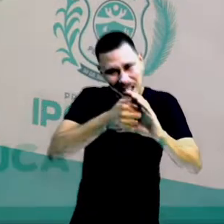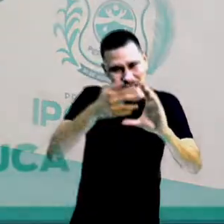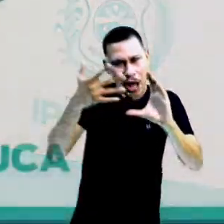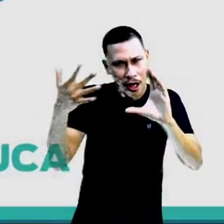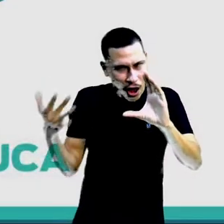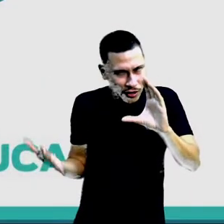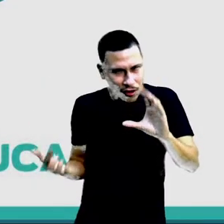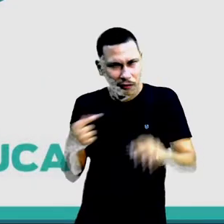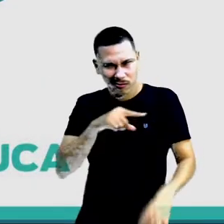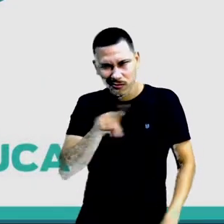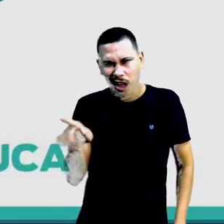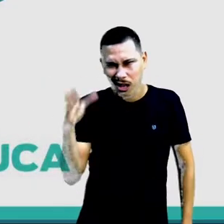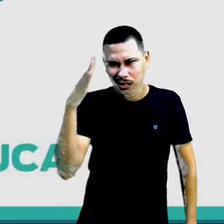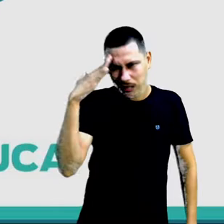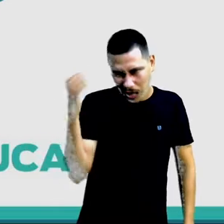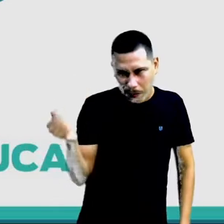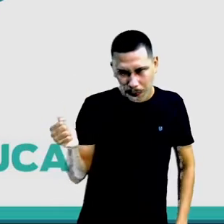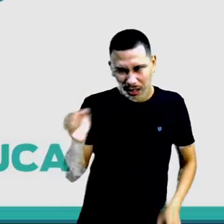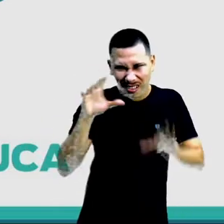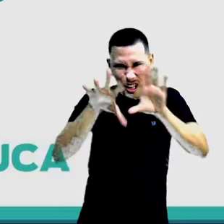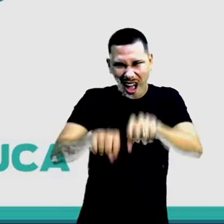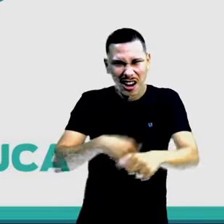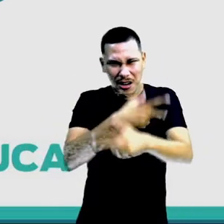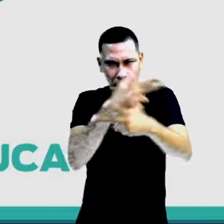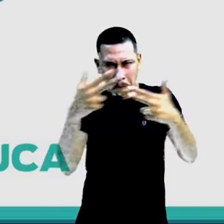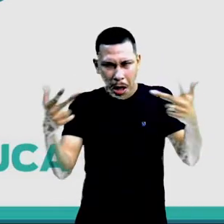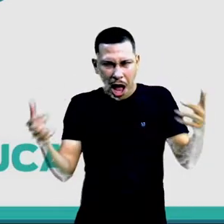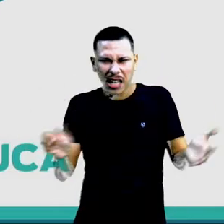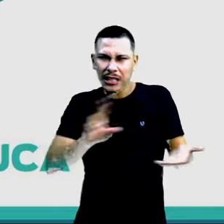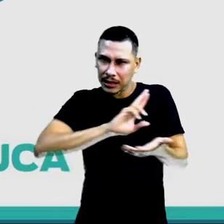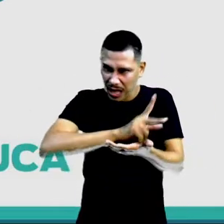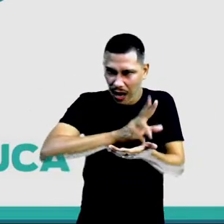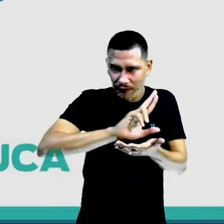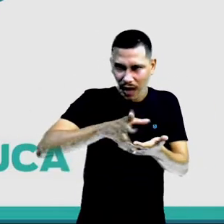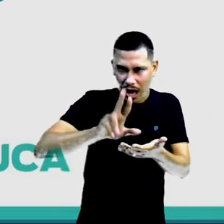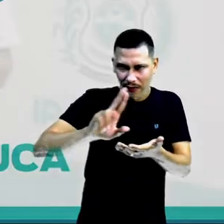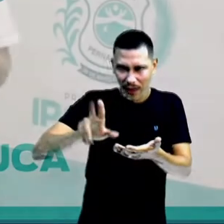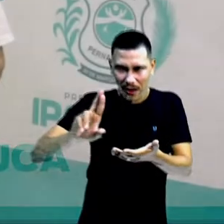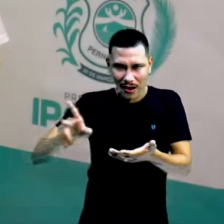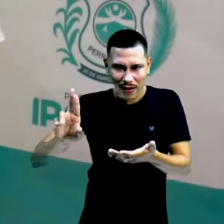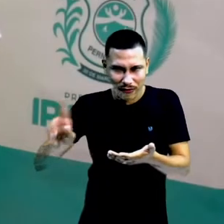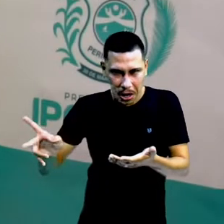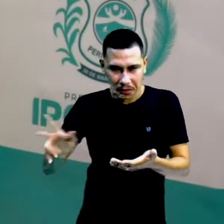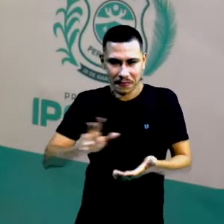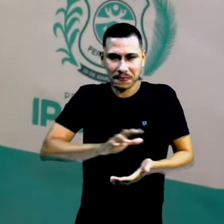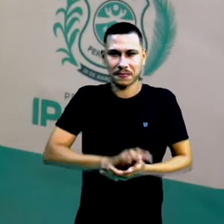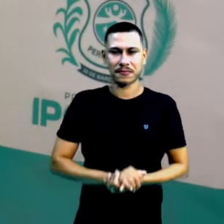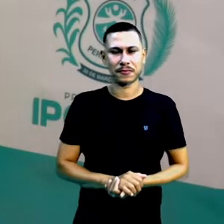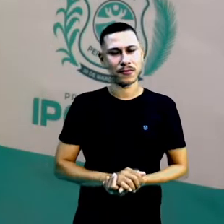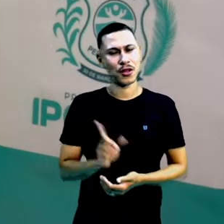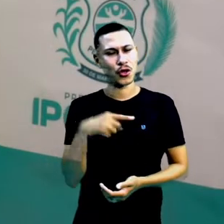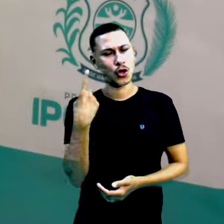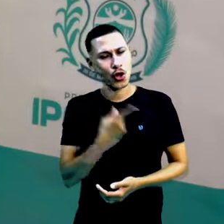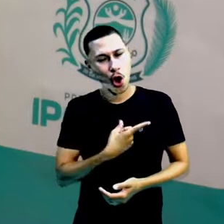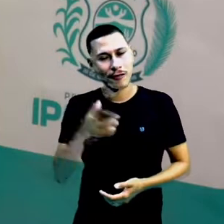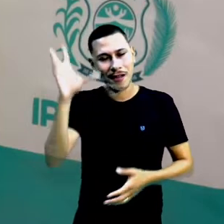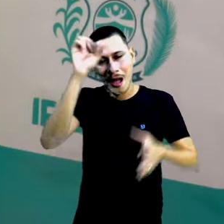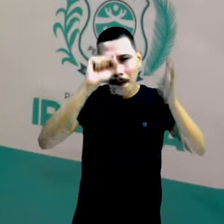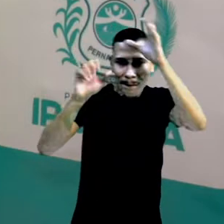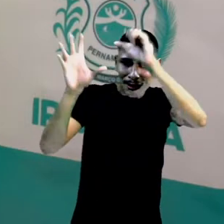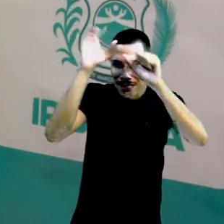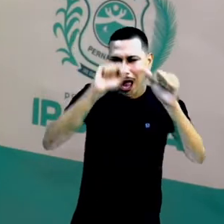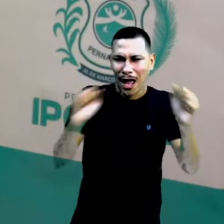sabendo, não é? Que os animais são bem diferentes um do outro. Pois é, eles são diferentes e nós vamos aprender